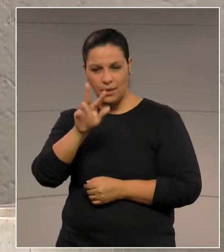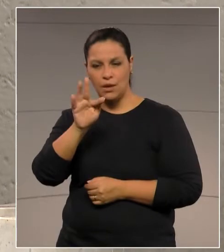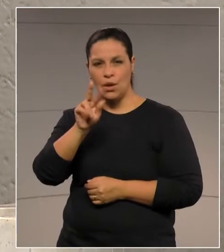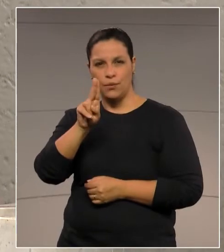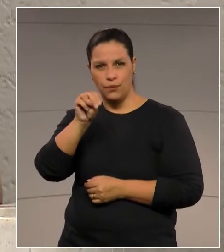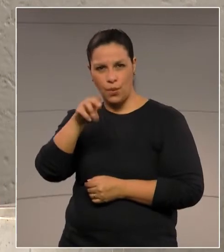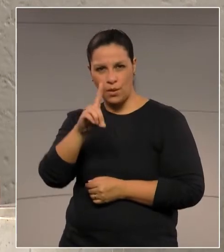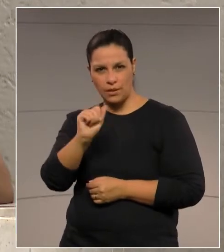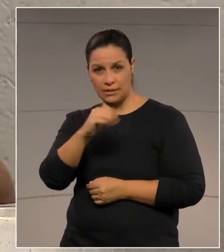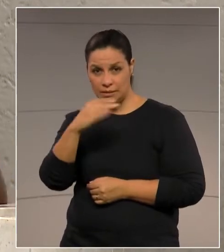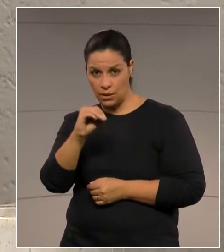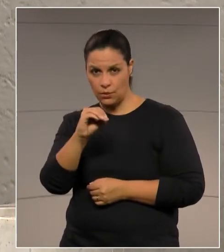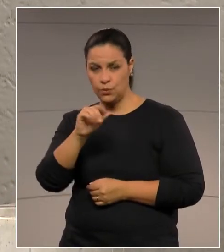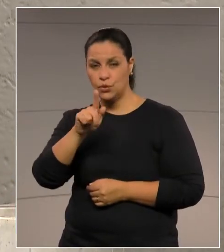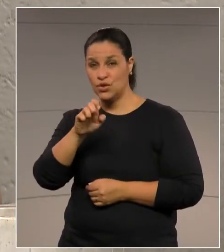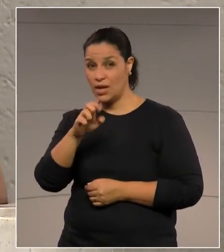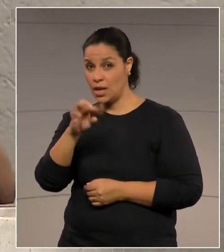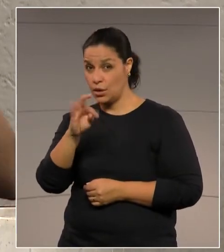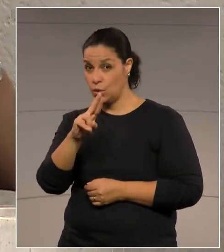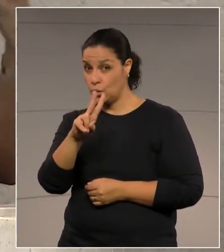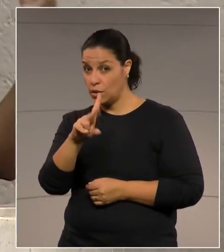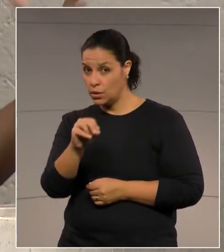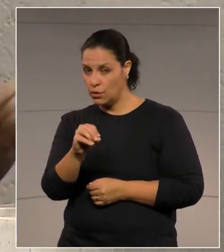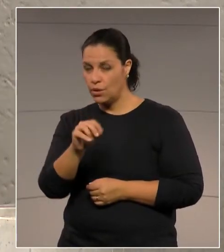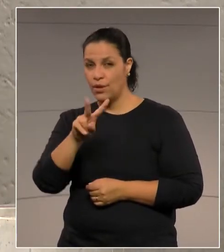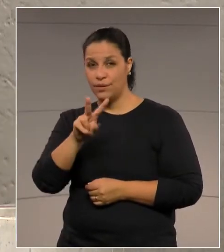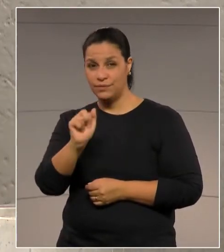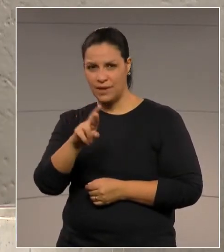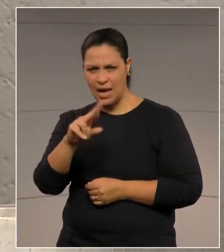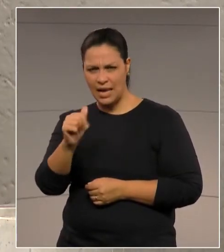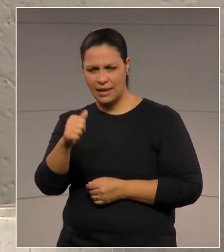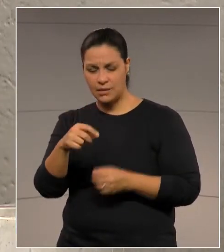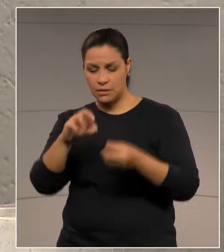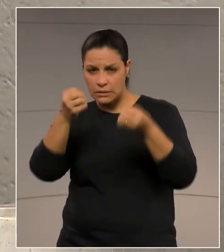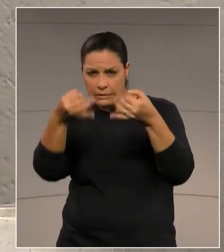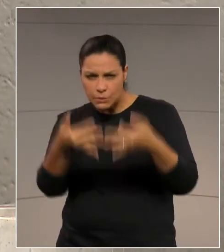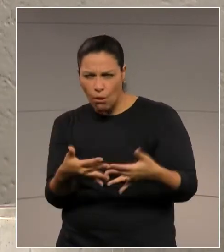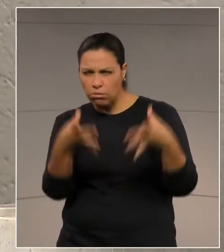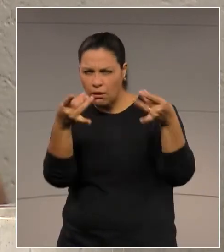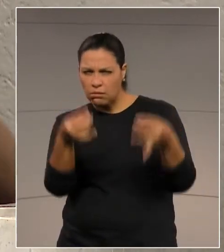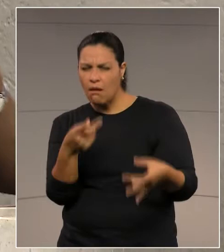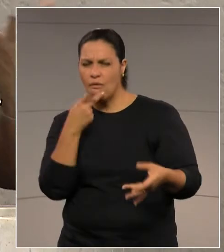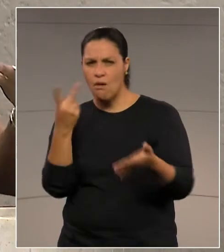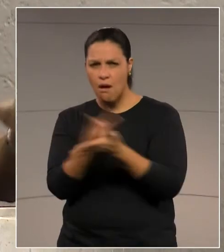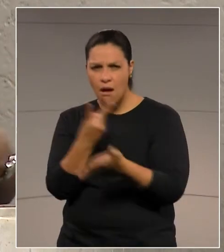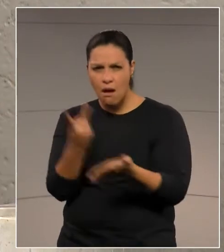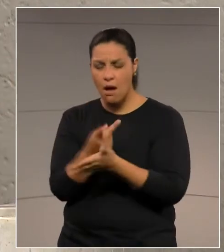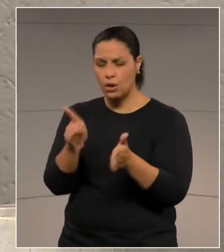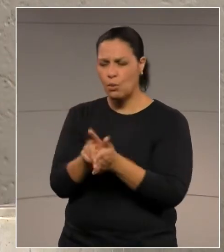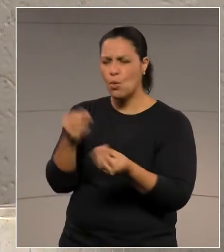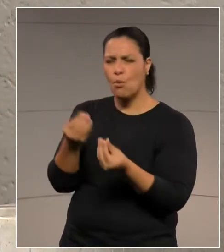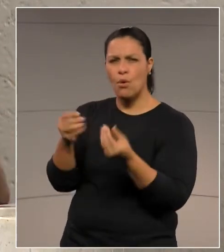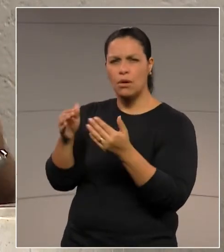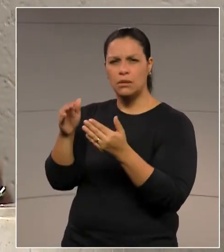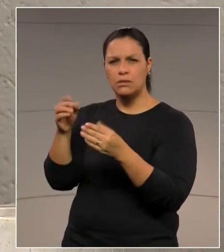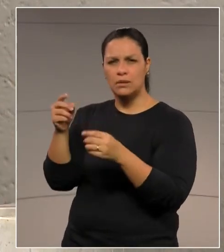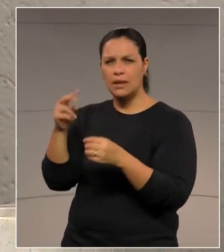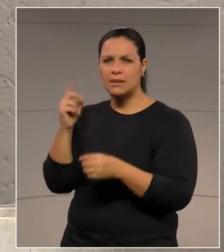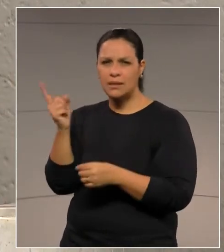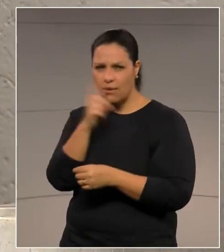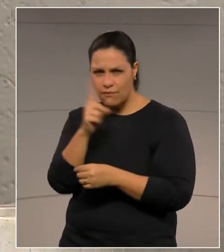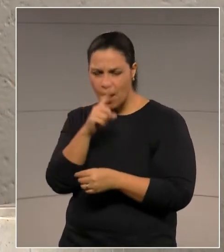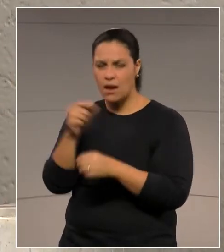que falava de inúmeras irregularidades da construção, da